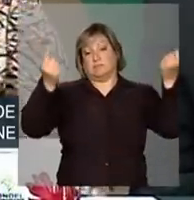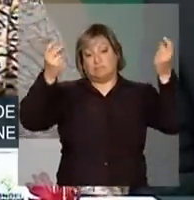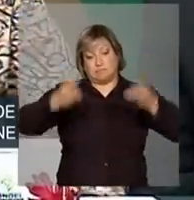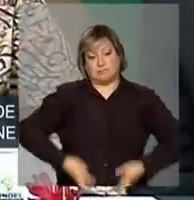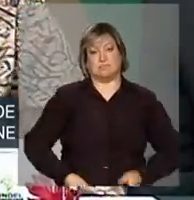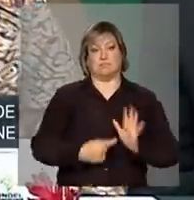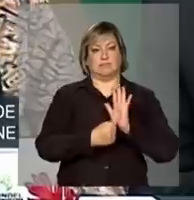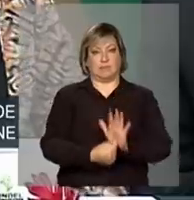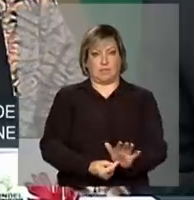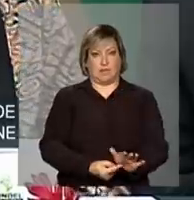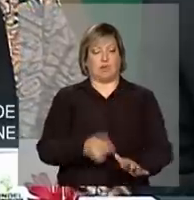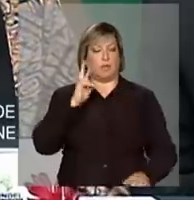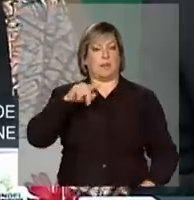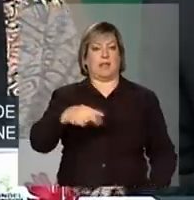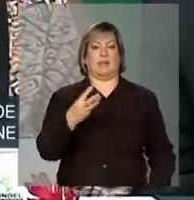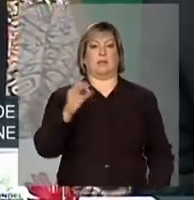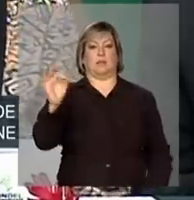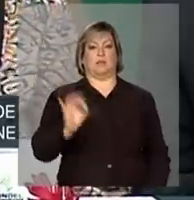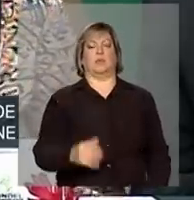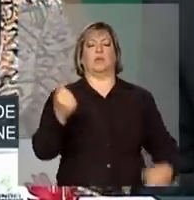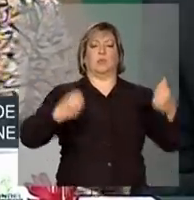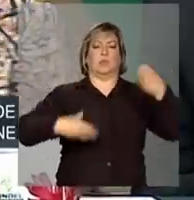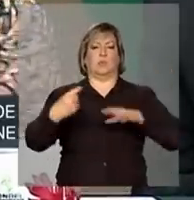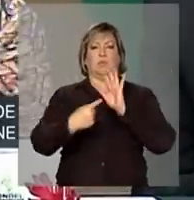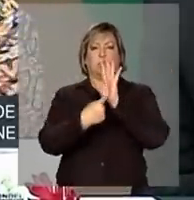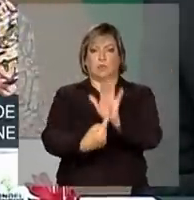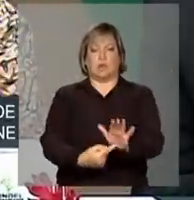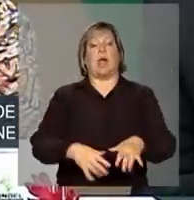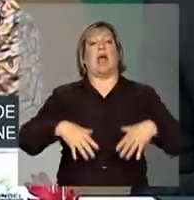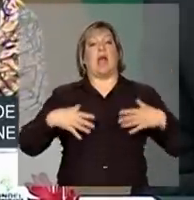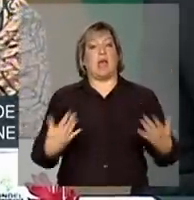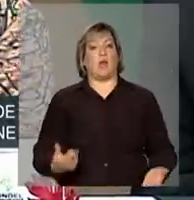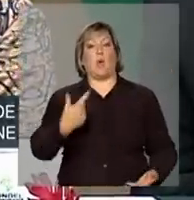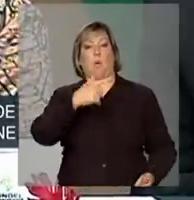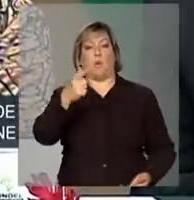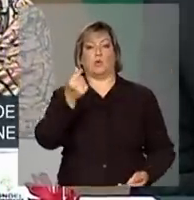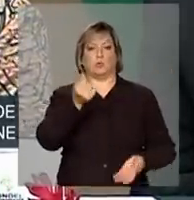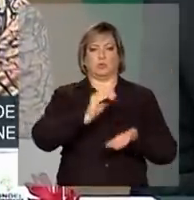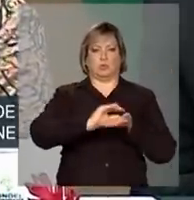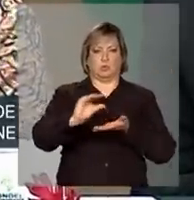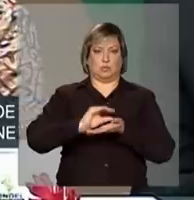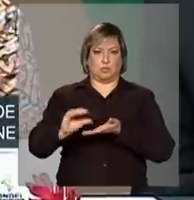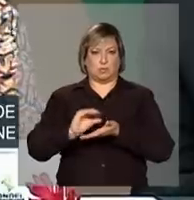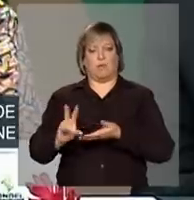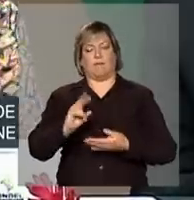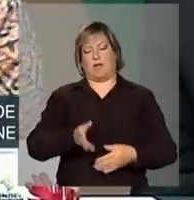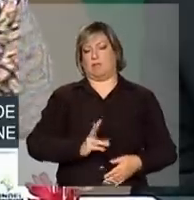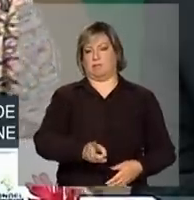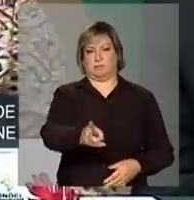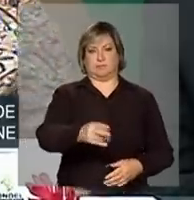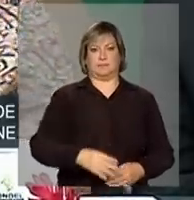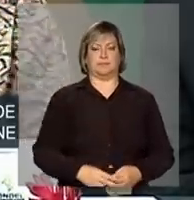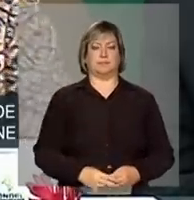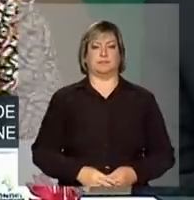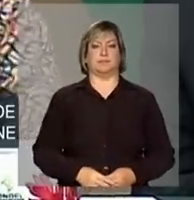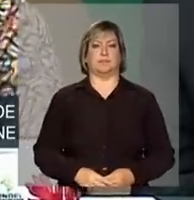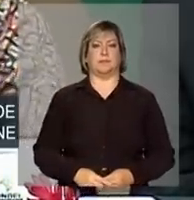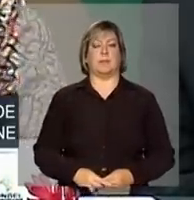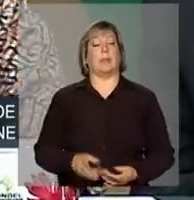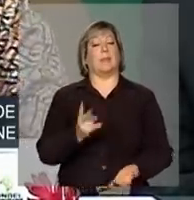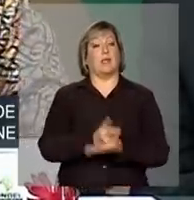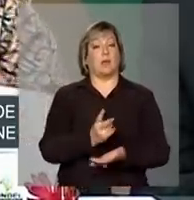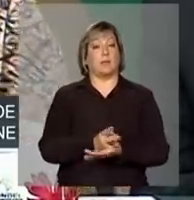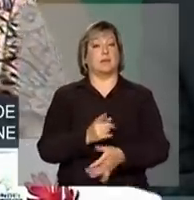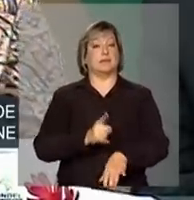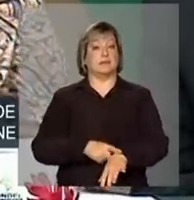Feita essa prestação de contas, os demais recursos sairão aí sucessivamente. Ao mesmo tempo,